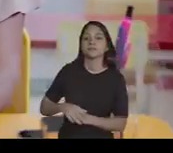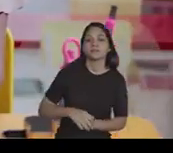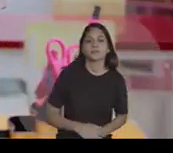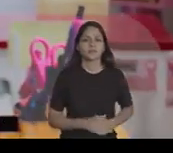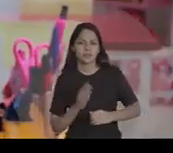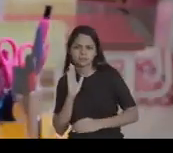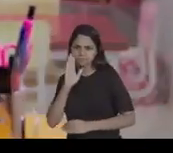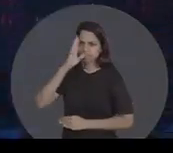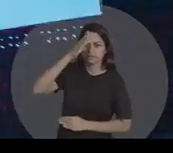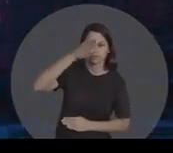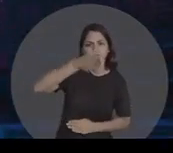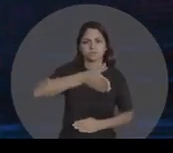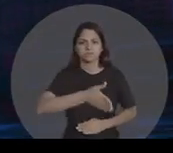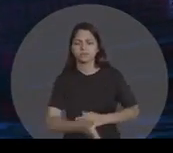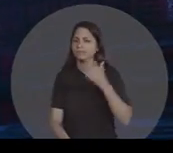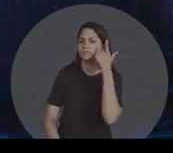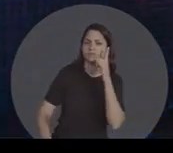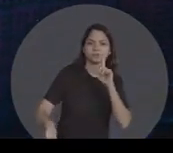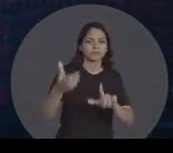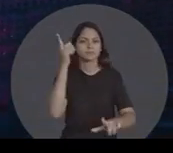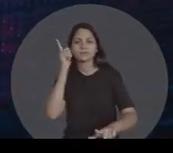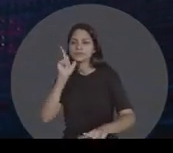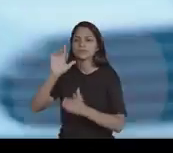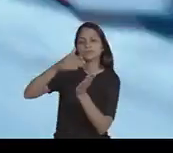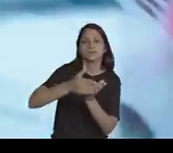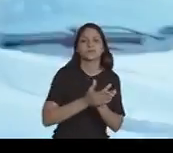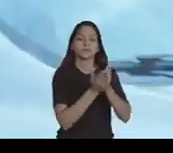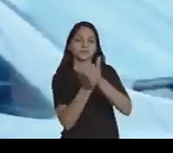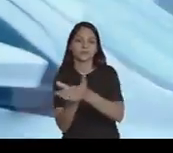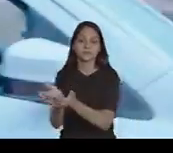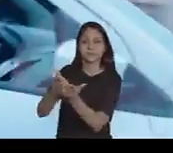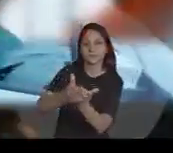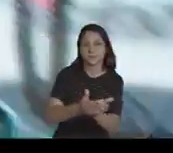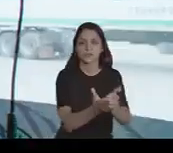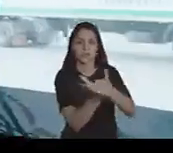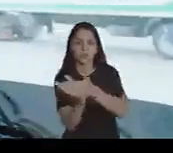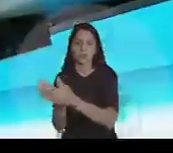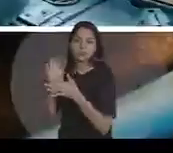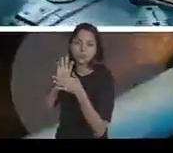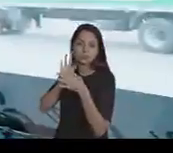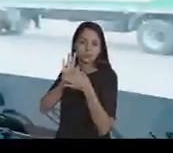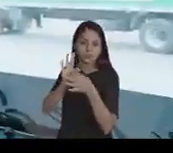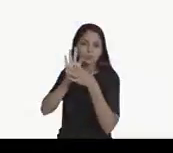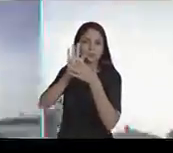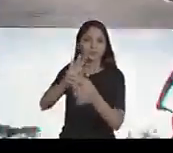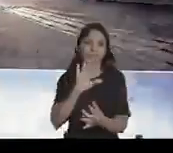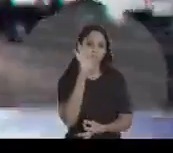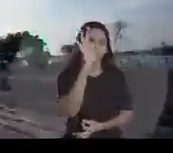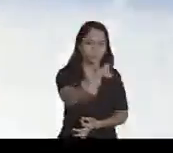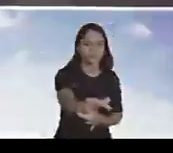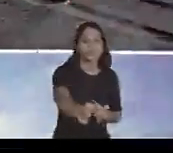Vamos em frente Vencer a corrente Navegar rumo ao